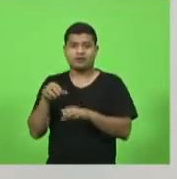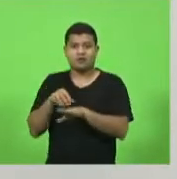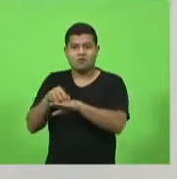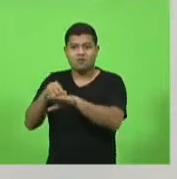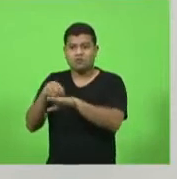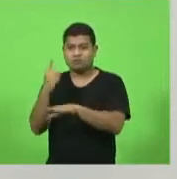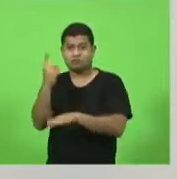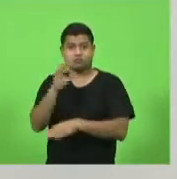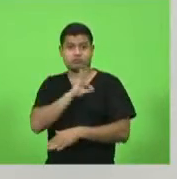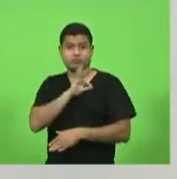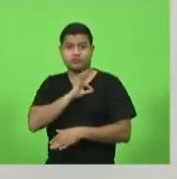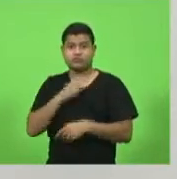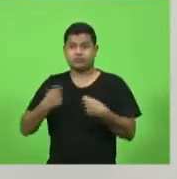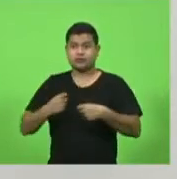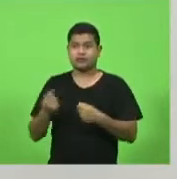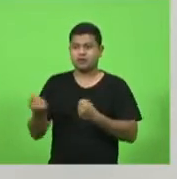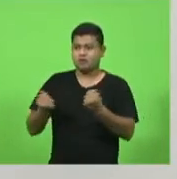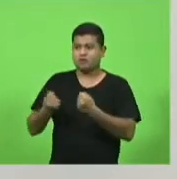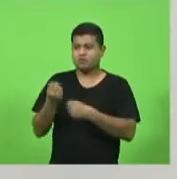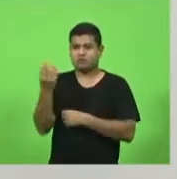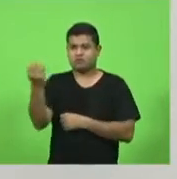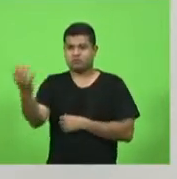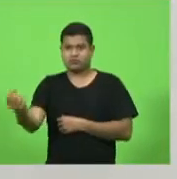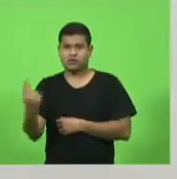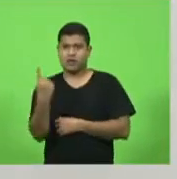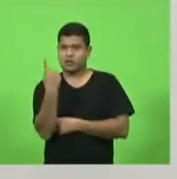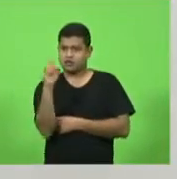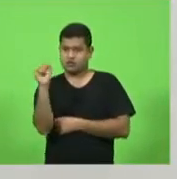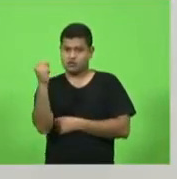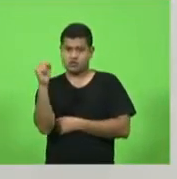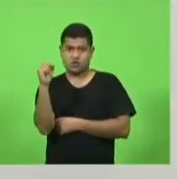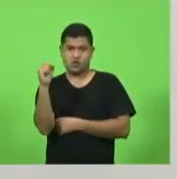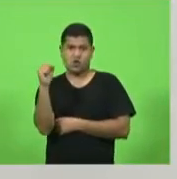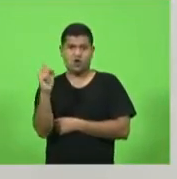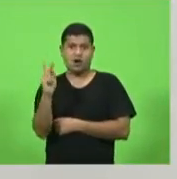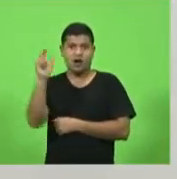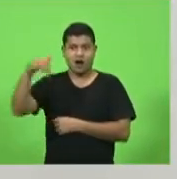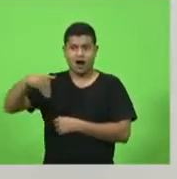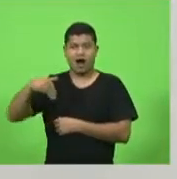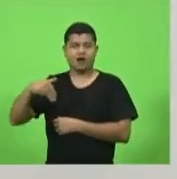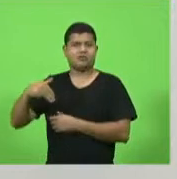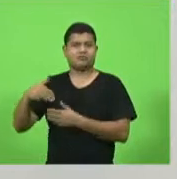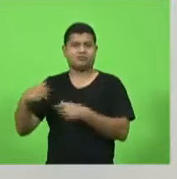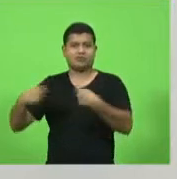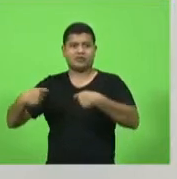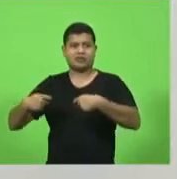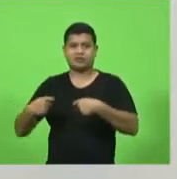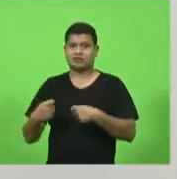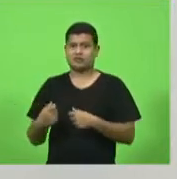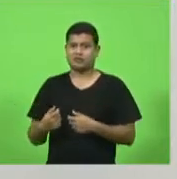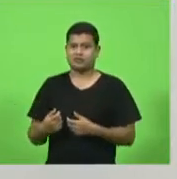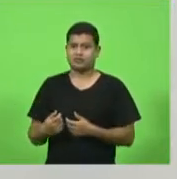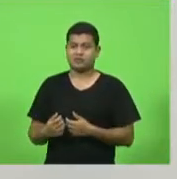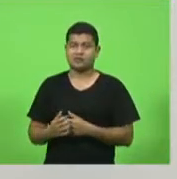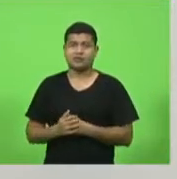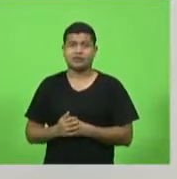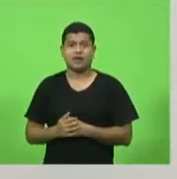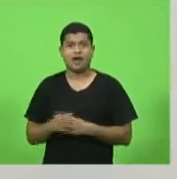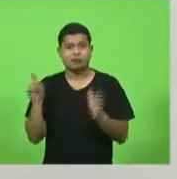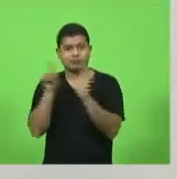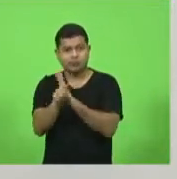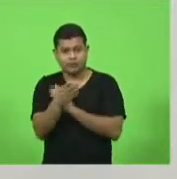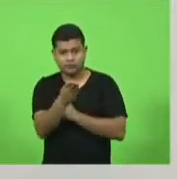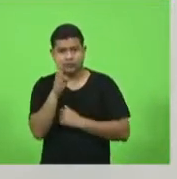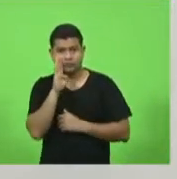atender a ocorrência em outra cidade. E ela não tem. Aí eu pergunto para o senhor, deputado Berlanda, existe algum